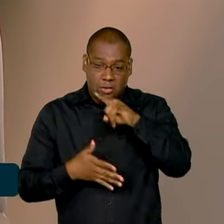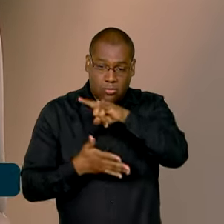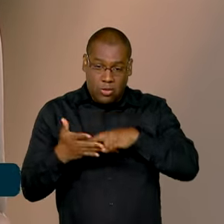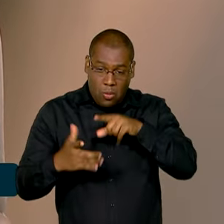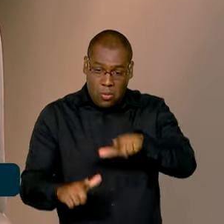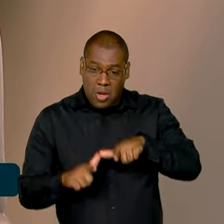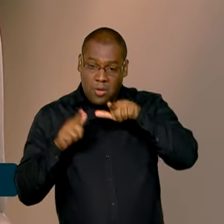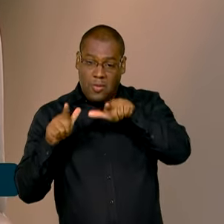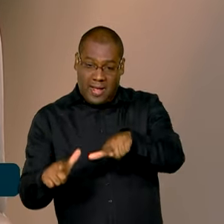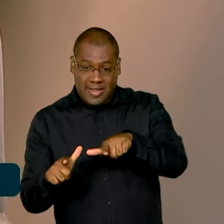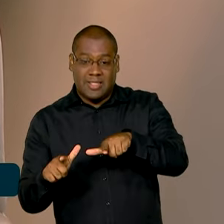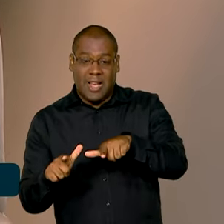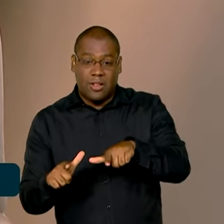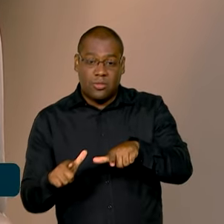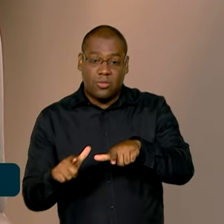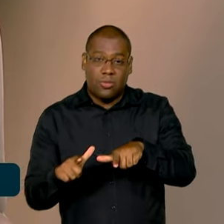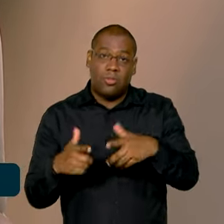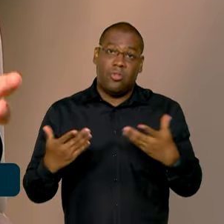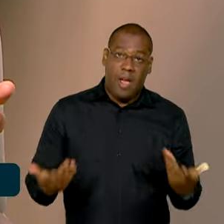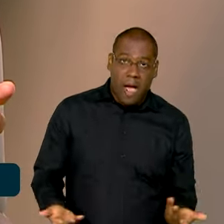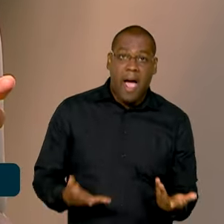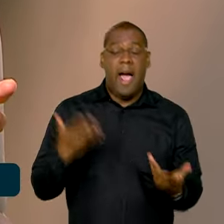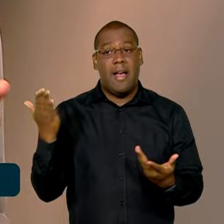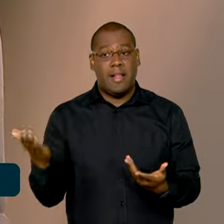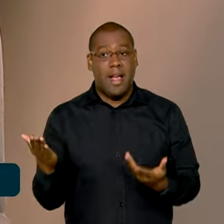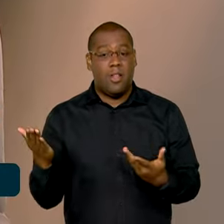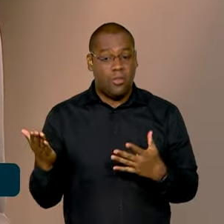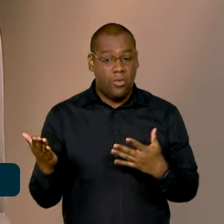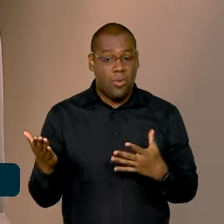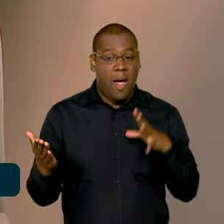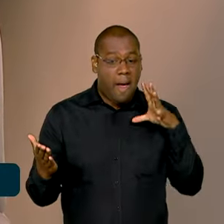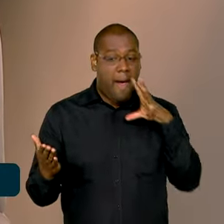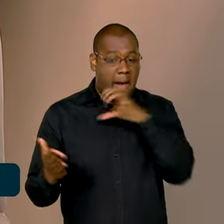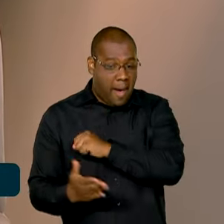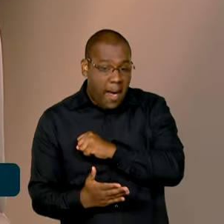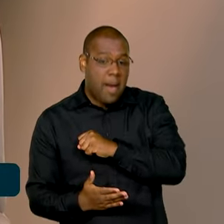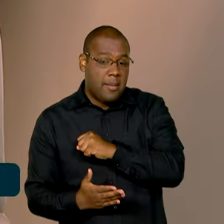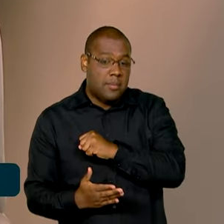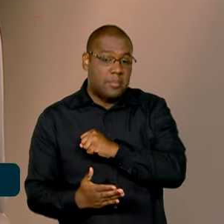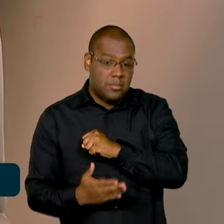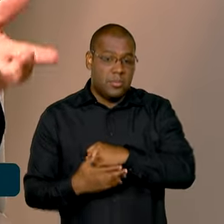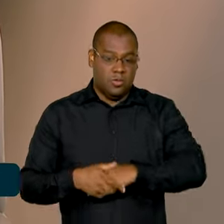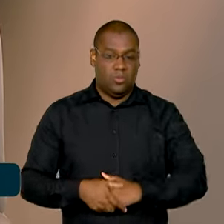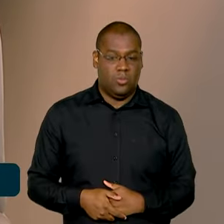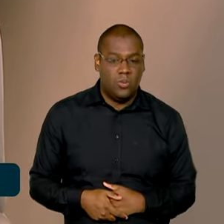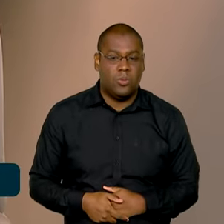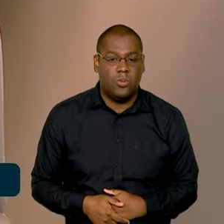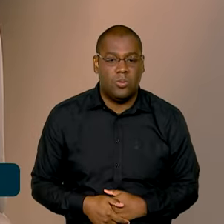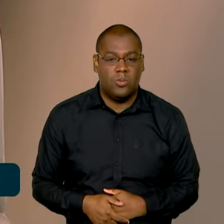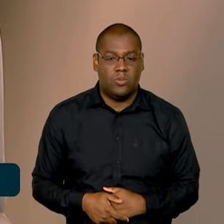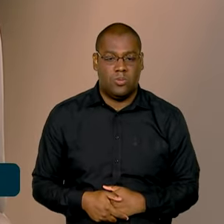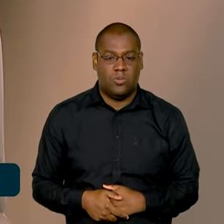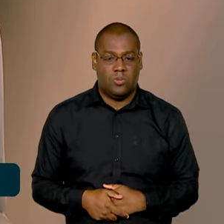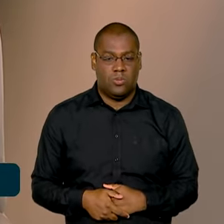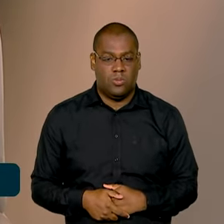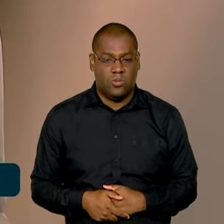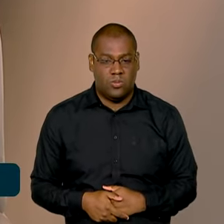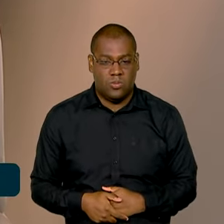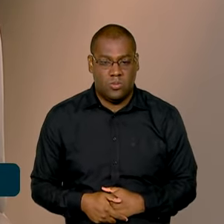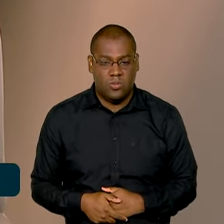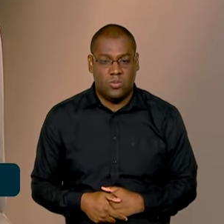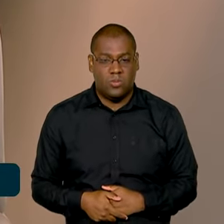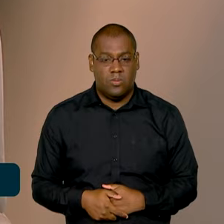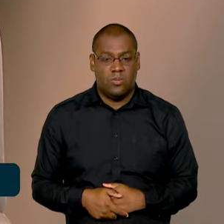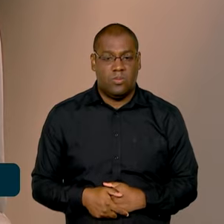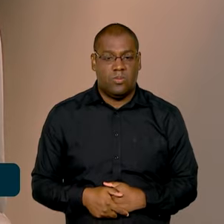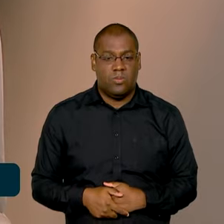por que impor à pessoa uma perícia. E muitas vezes, quando se faz a perícia, já não está nem mais doente. Então, a perícia, na